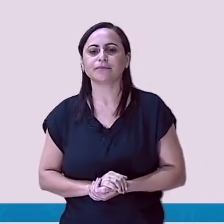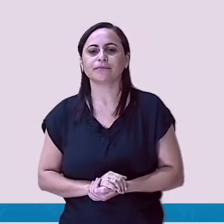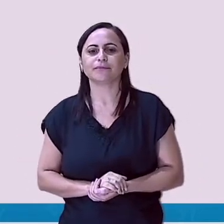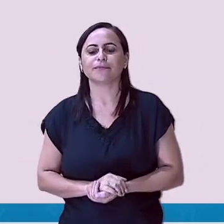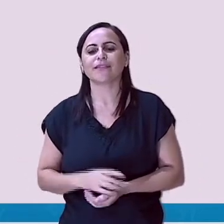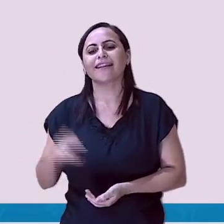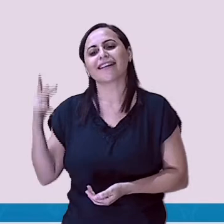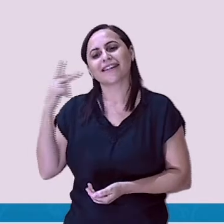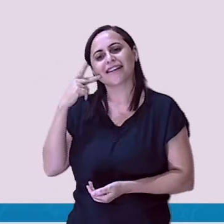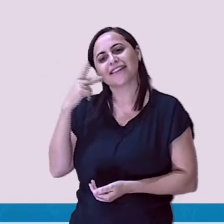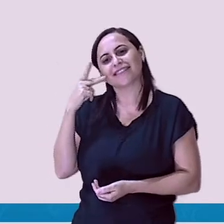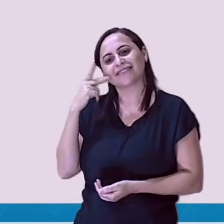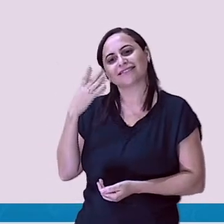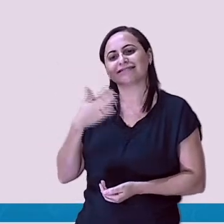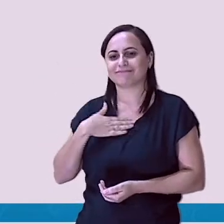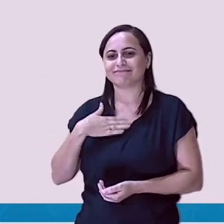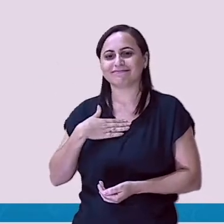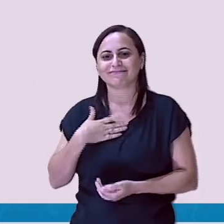eu.